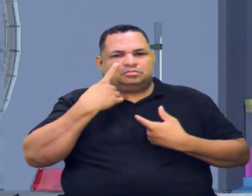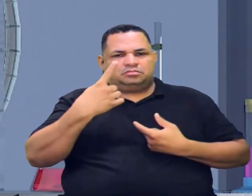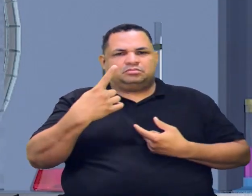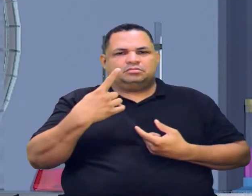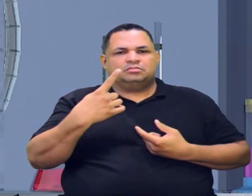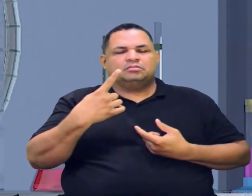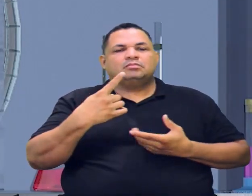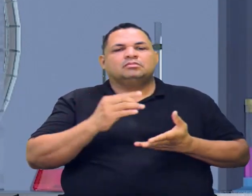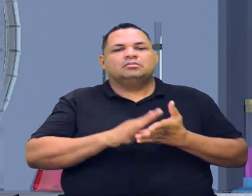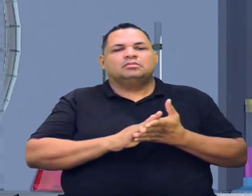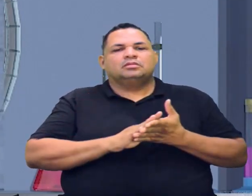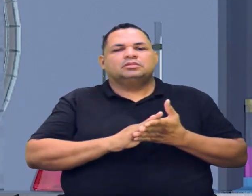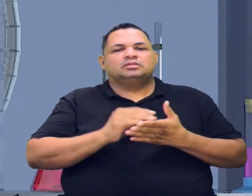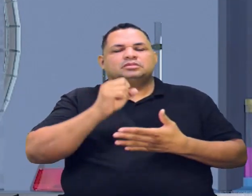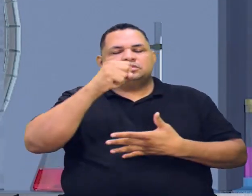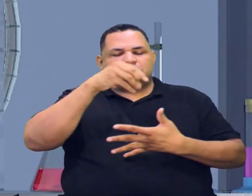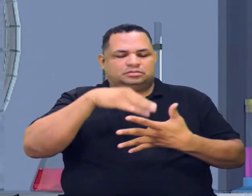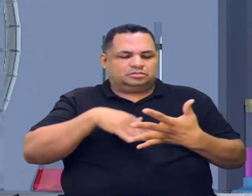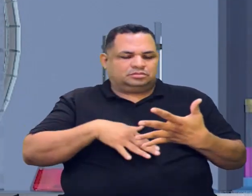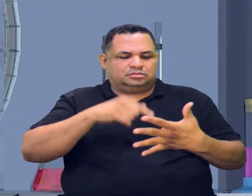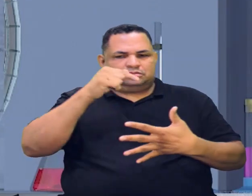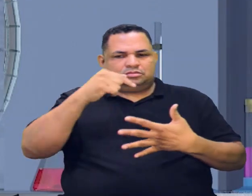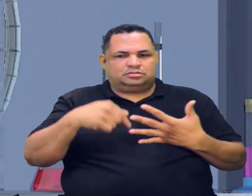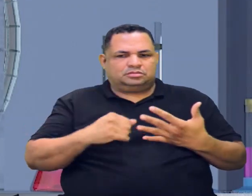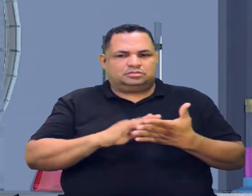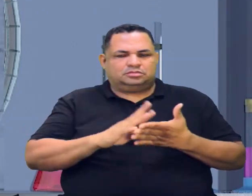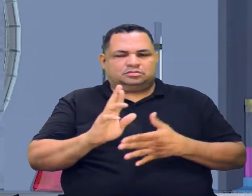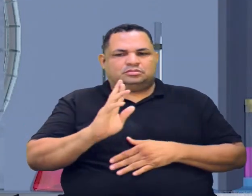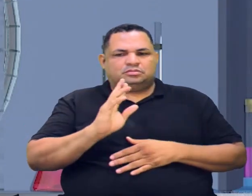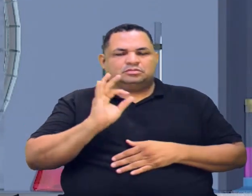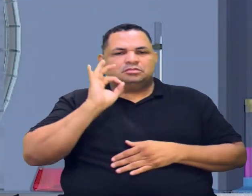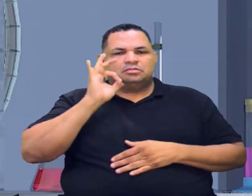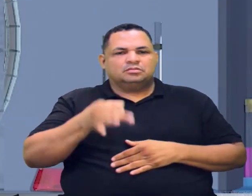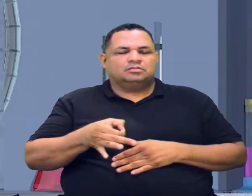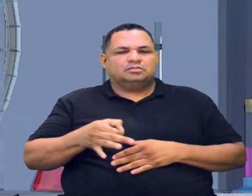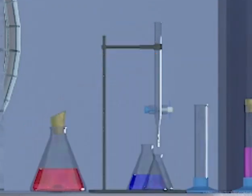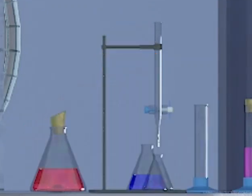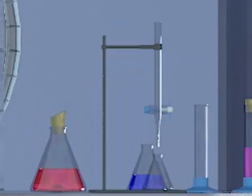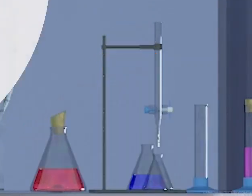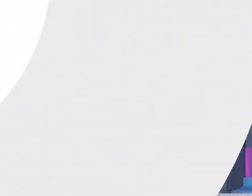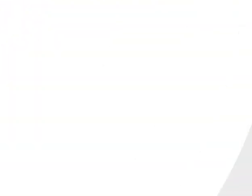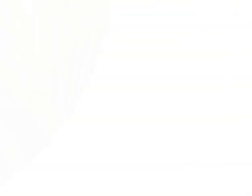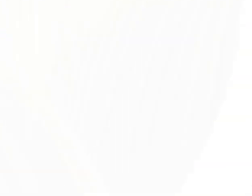a questão, a alternativa correta na hora de resolver as questões. Boa sorte para vocês!